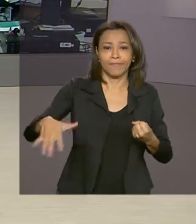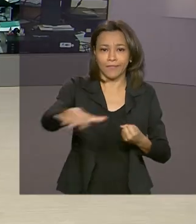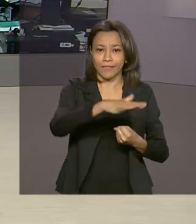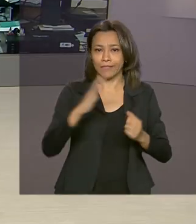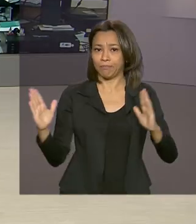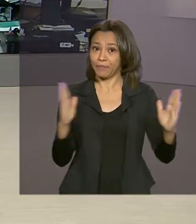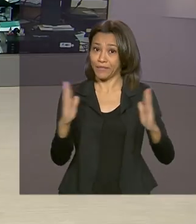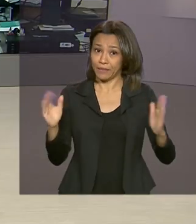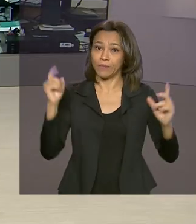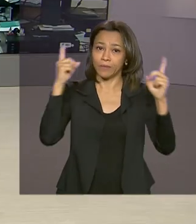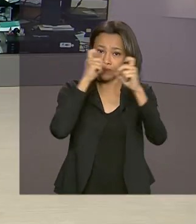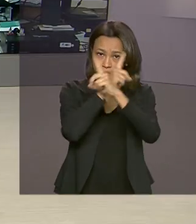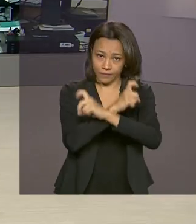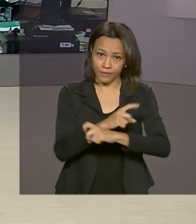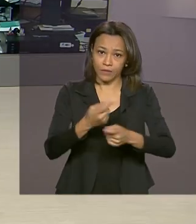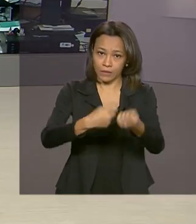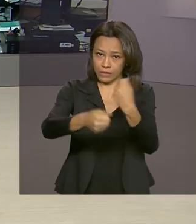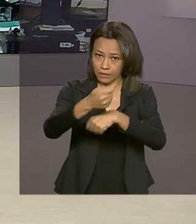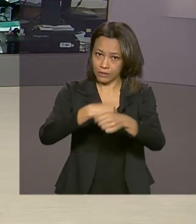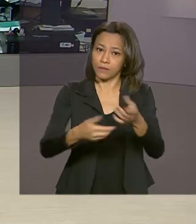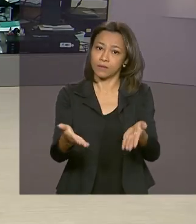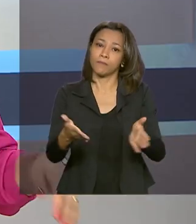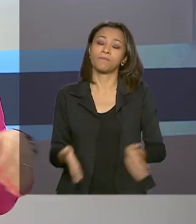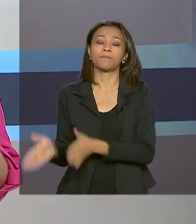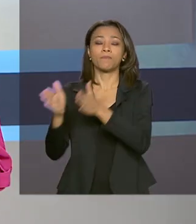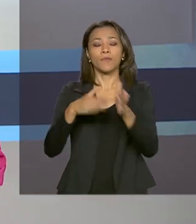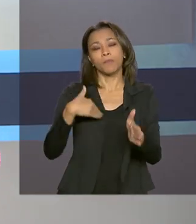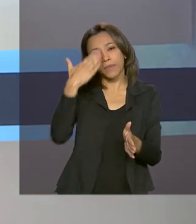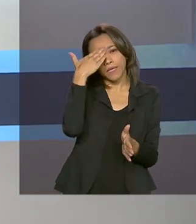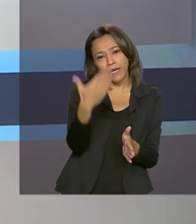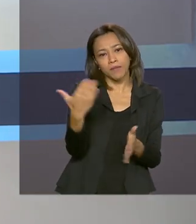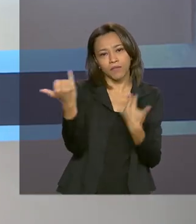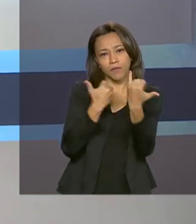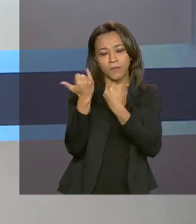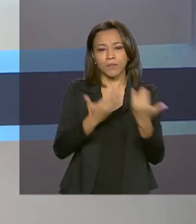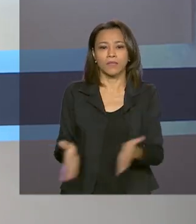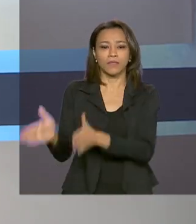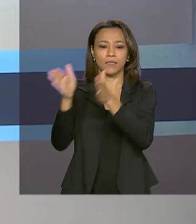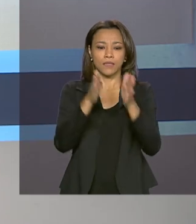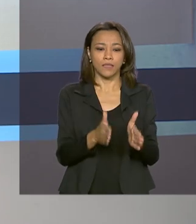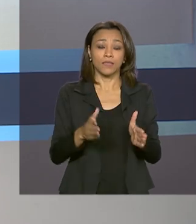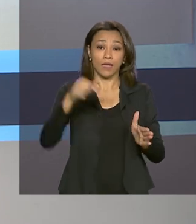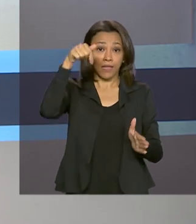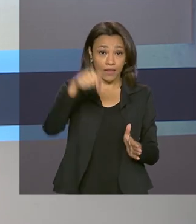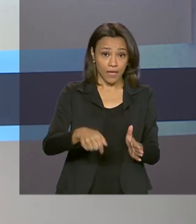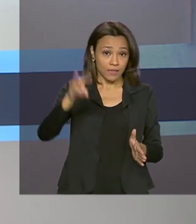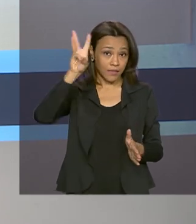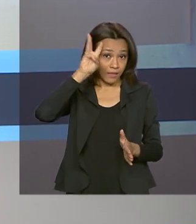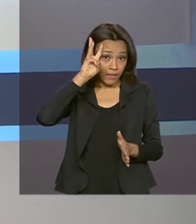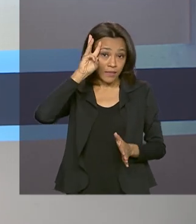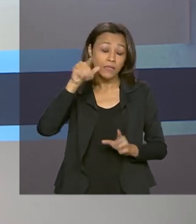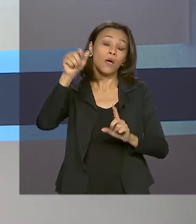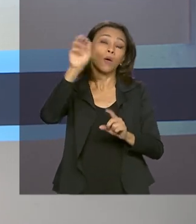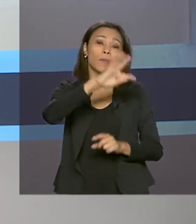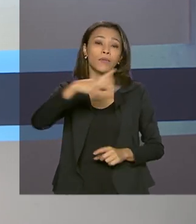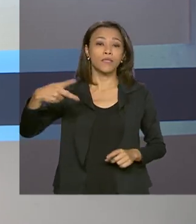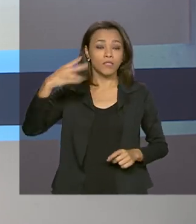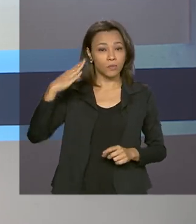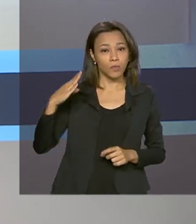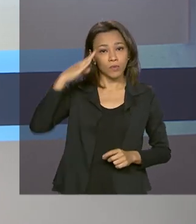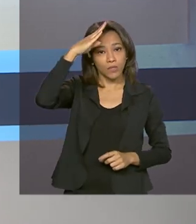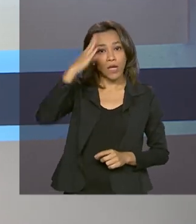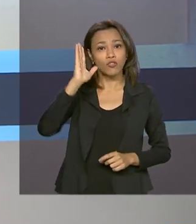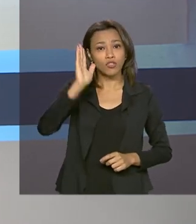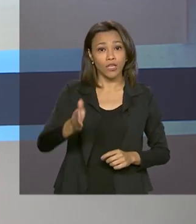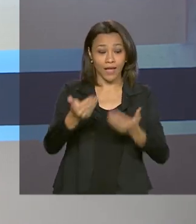Obrigado, Igor. Muito obrigada pelas suas informações ao vivo, direto do Rio de Janeiro. E olha, nessa terça-feira, o presidente Jair Bolsonaro inaugurou